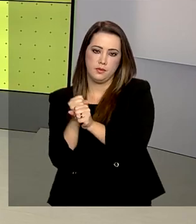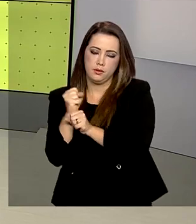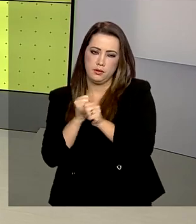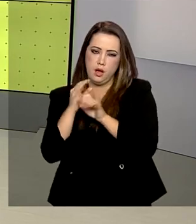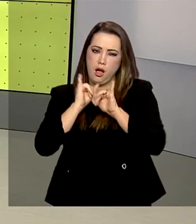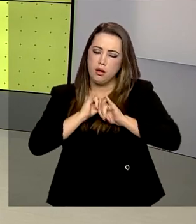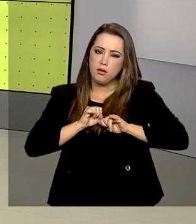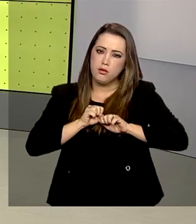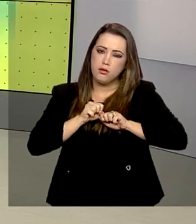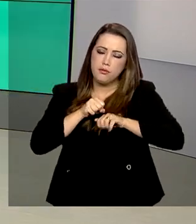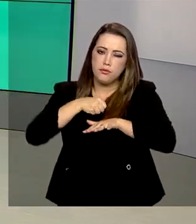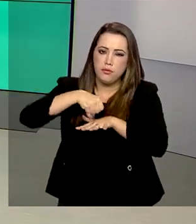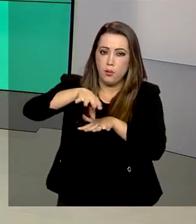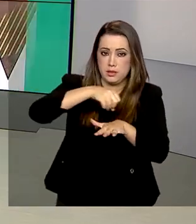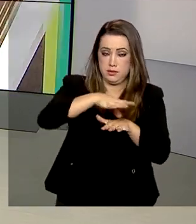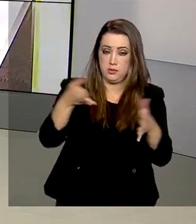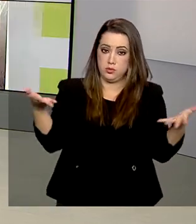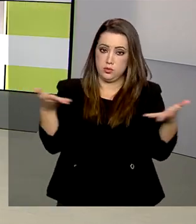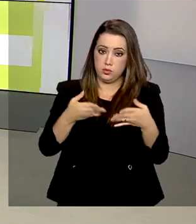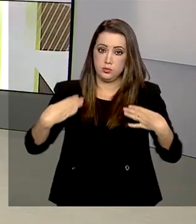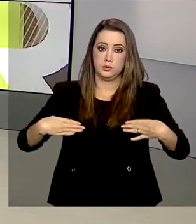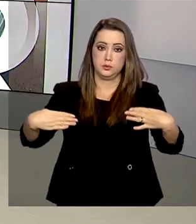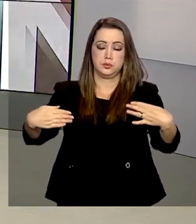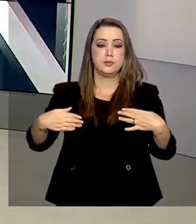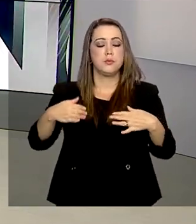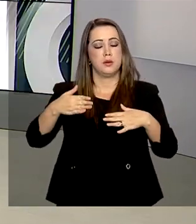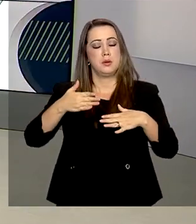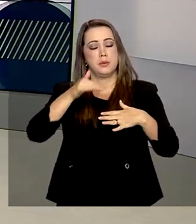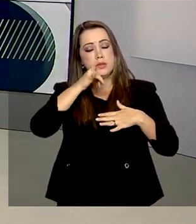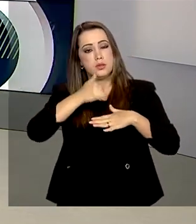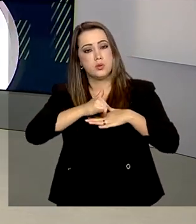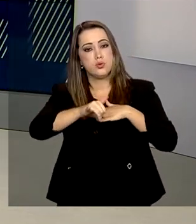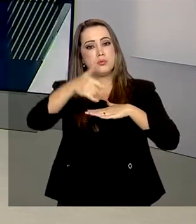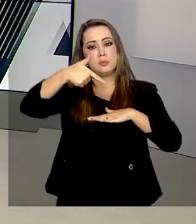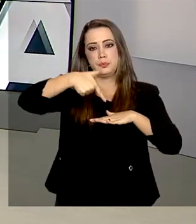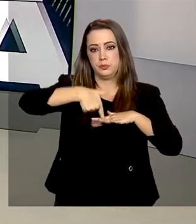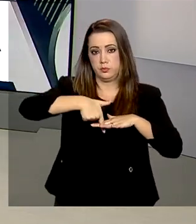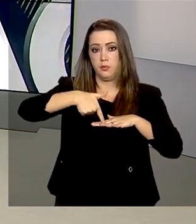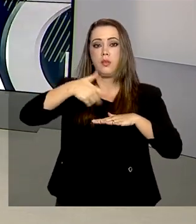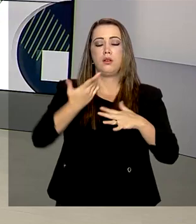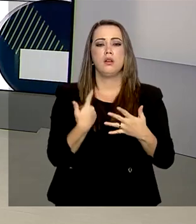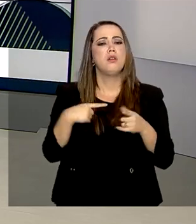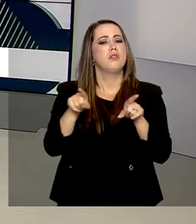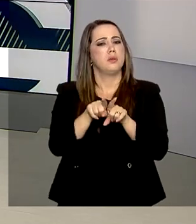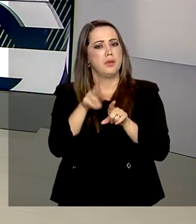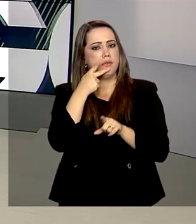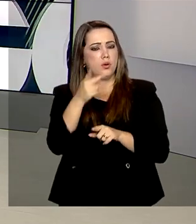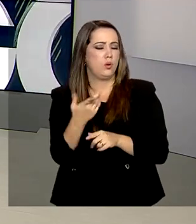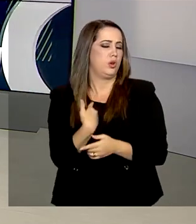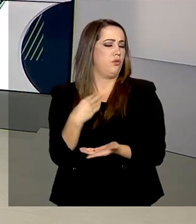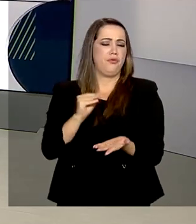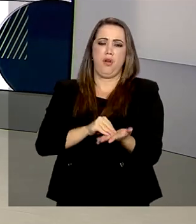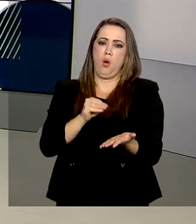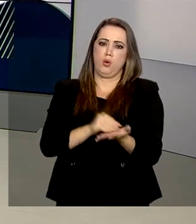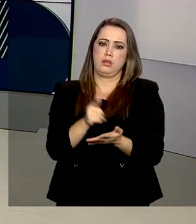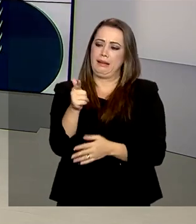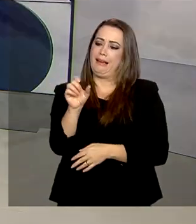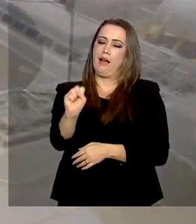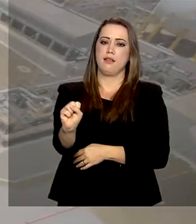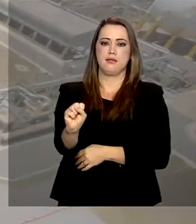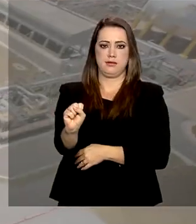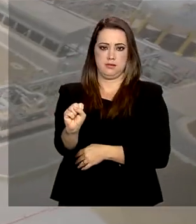dada hoje pelo ministro de Minas e Energia, Bento Albuquerque, também afirmou que não vai faltar gás de cozinha para a população.